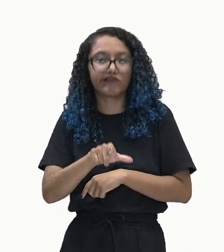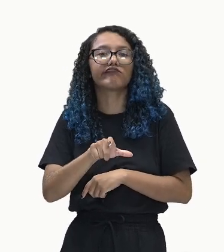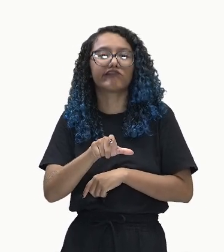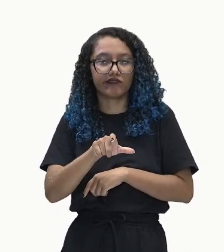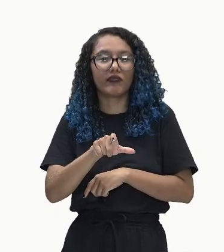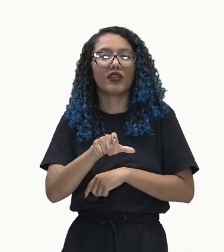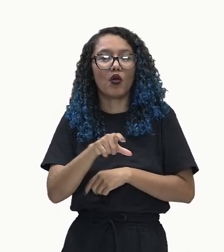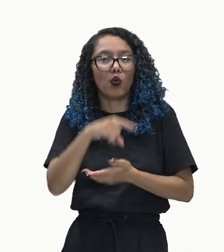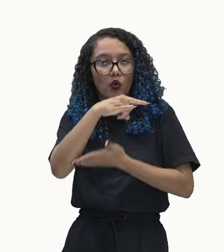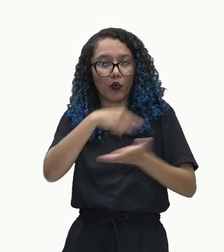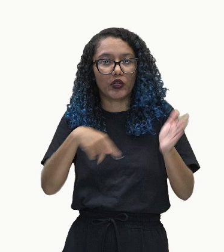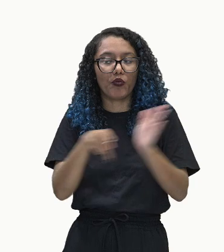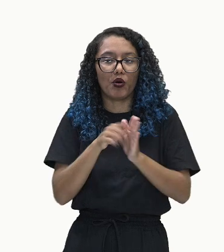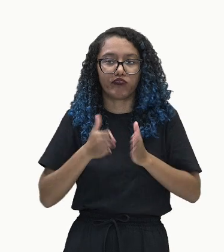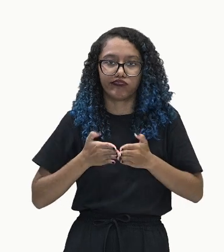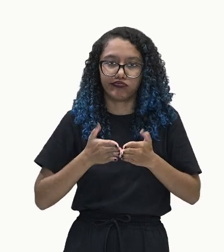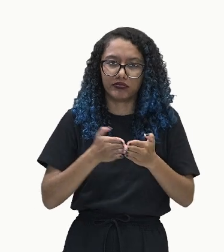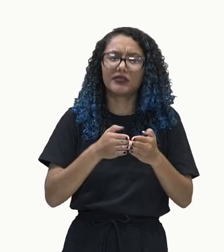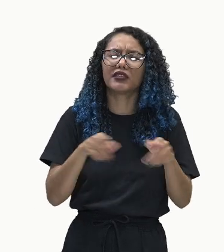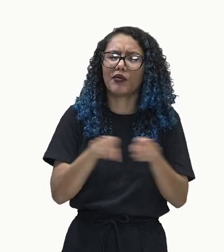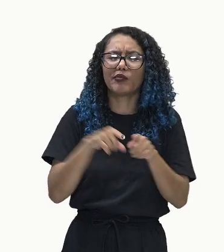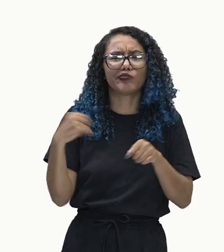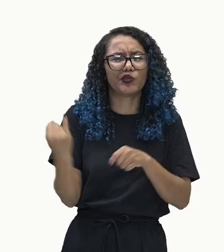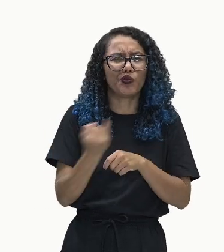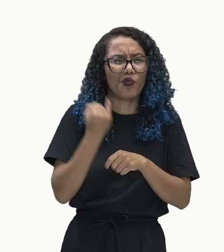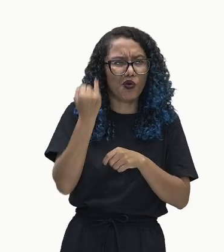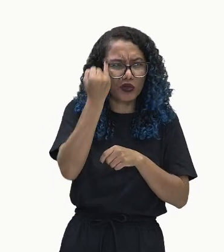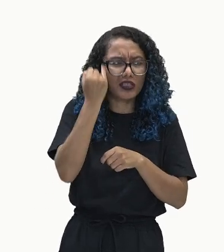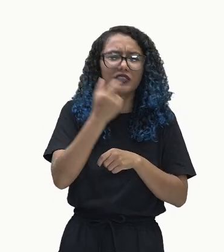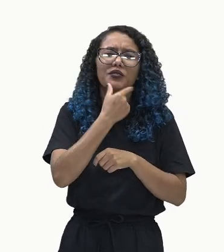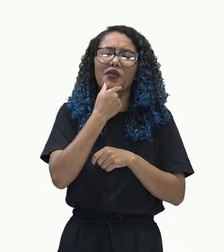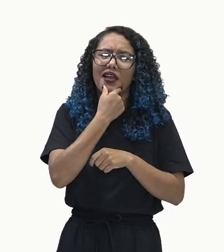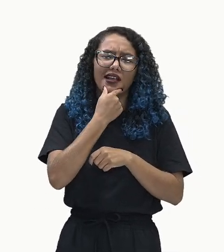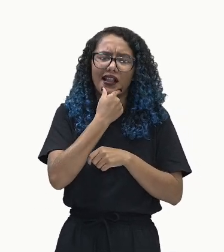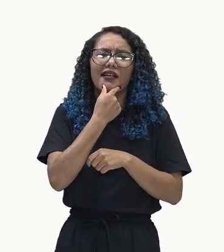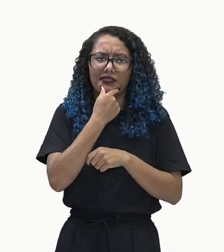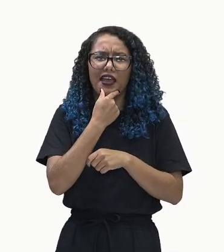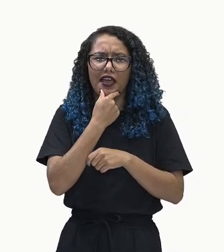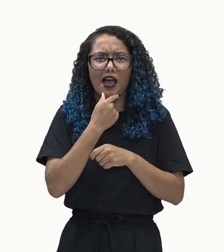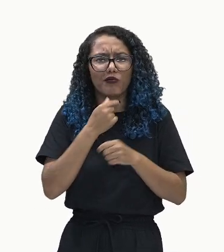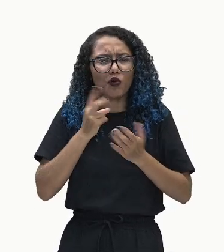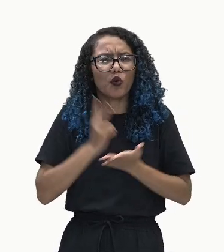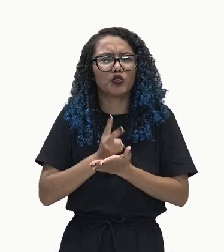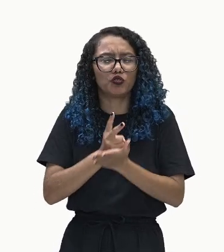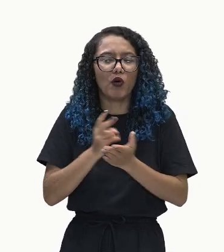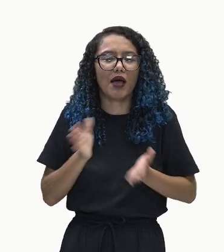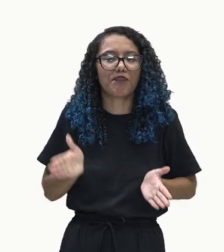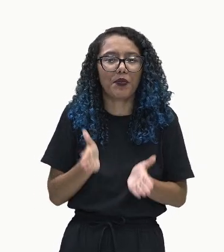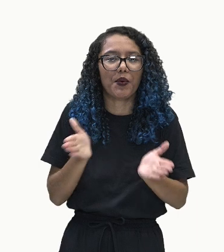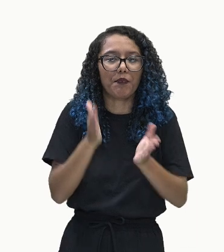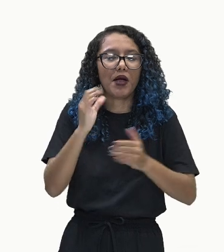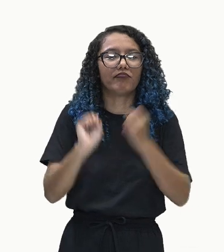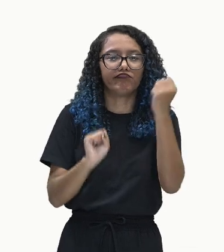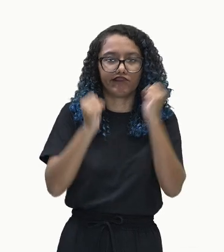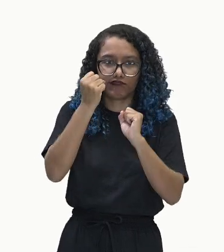fundamental para que a Inglaterra se transformasse no berço da industrialização. Ideologia liberal a partir das ideias dos